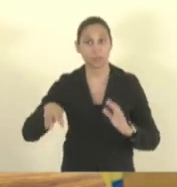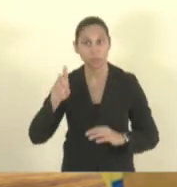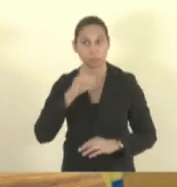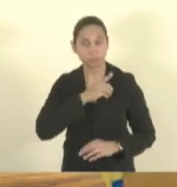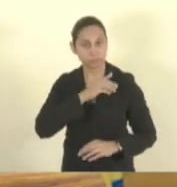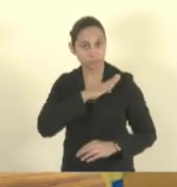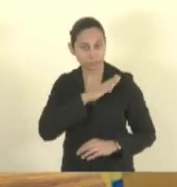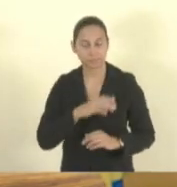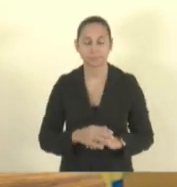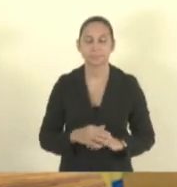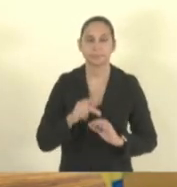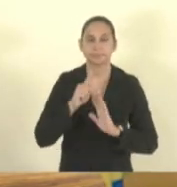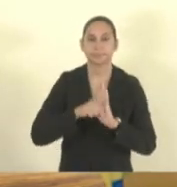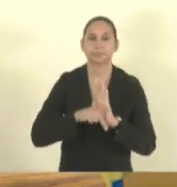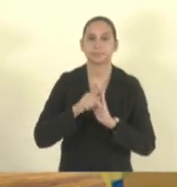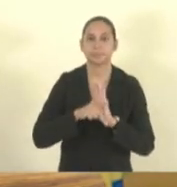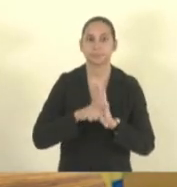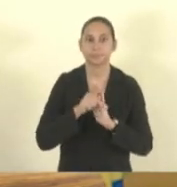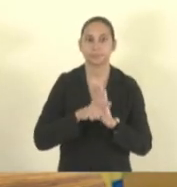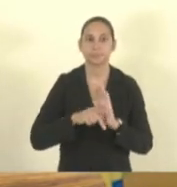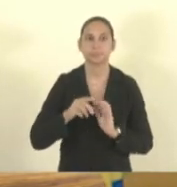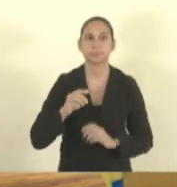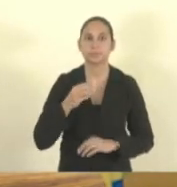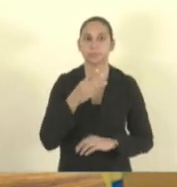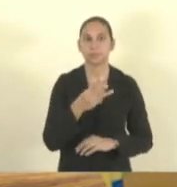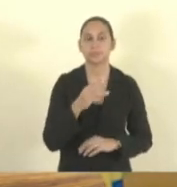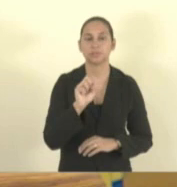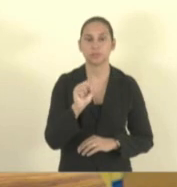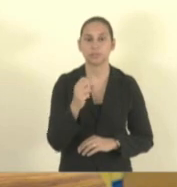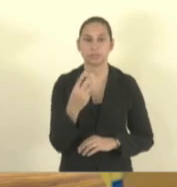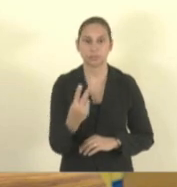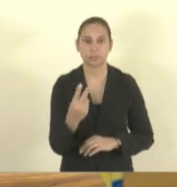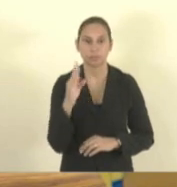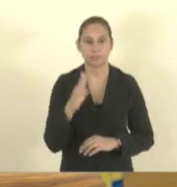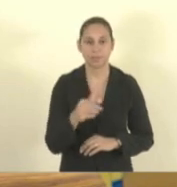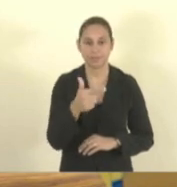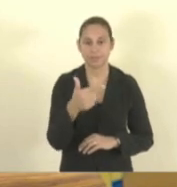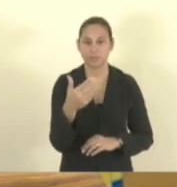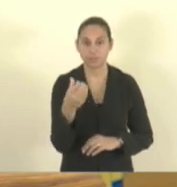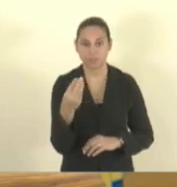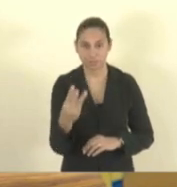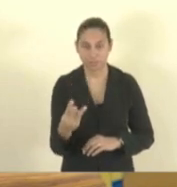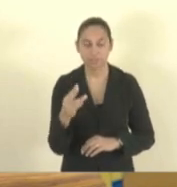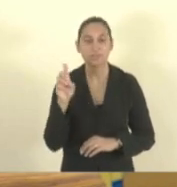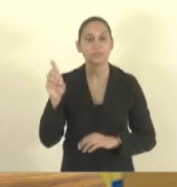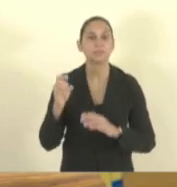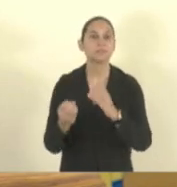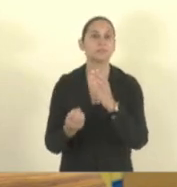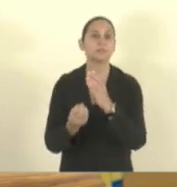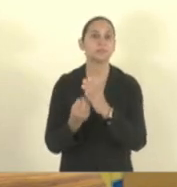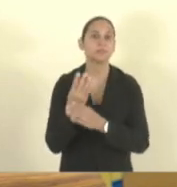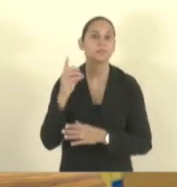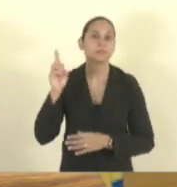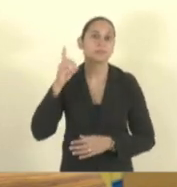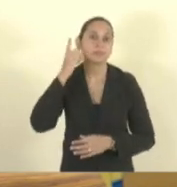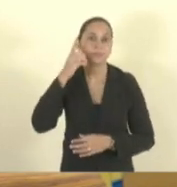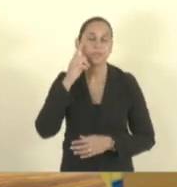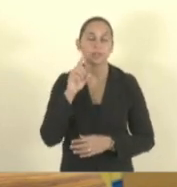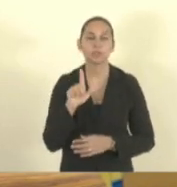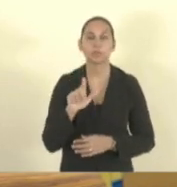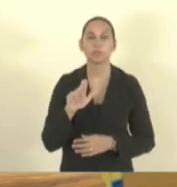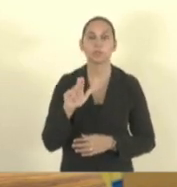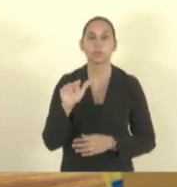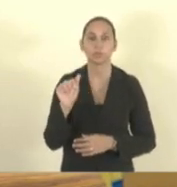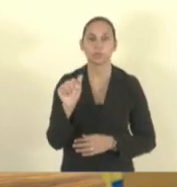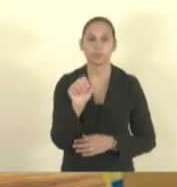Projeto de lei de número 382, de 2023, de autoria do deputado Lucas Polés. Projeto de lei que acrescenta o artigo